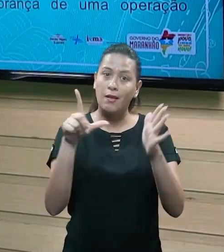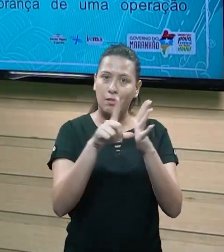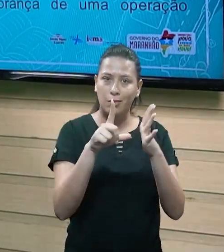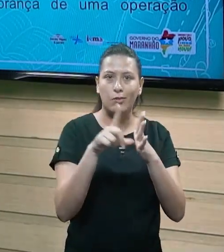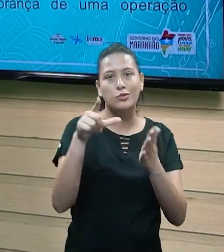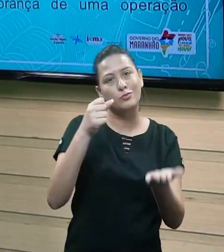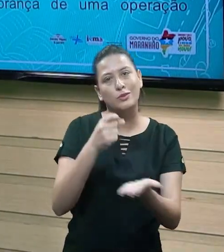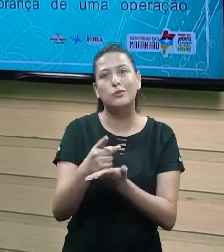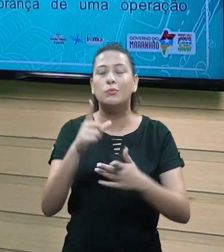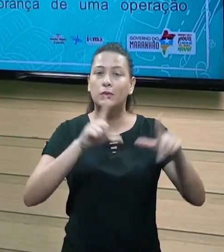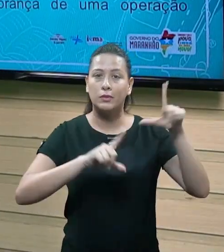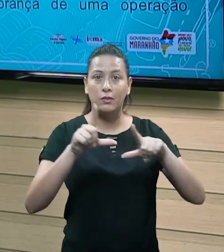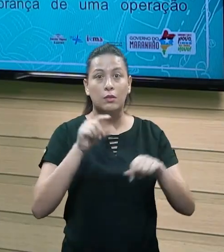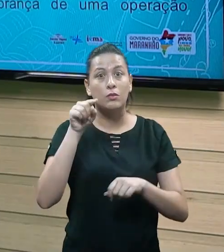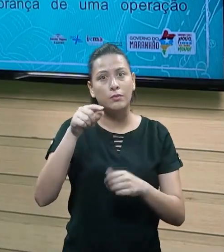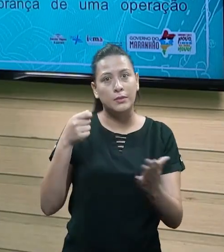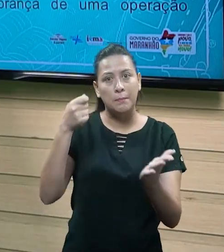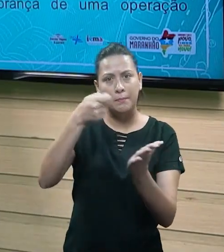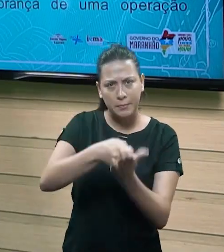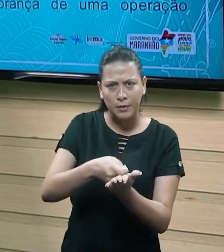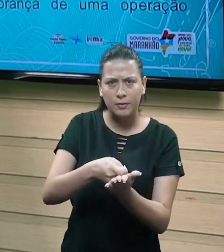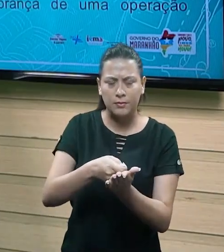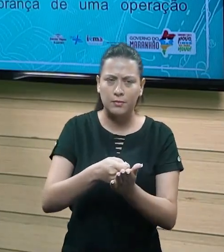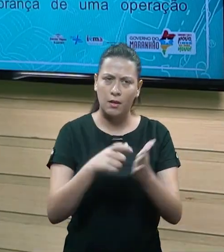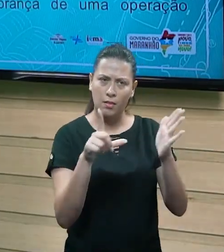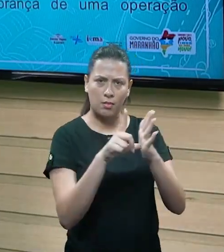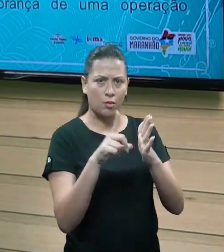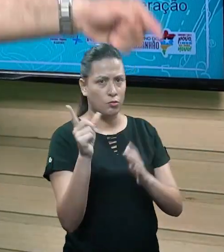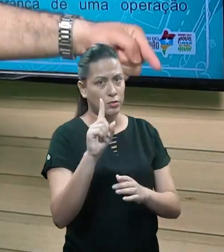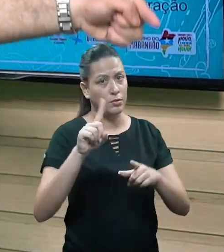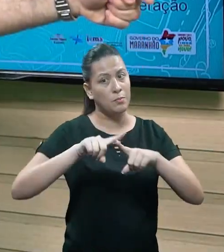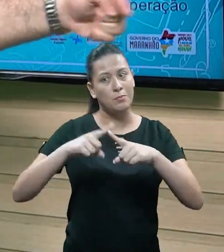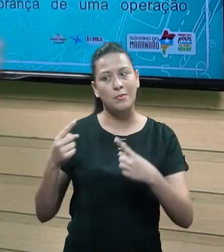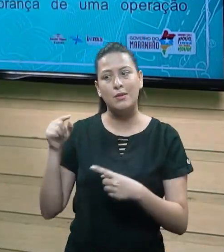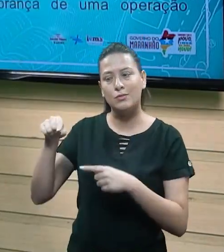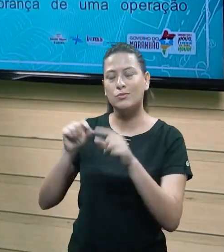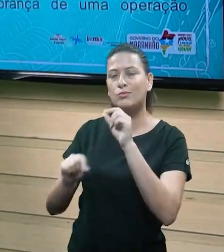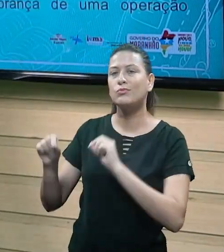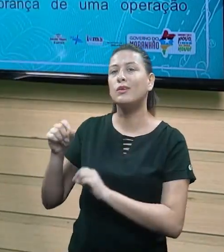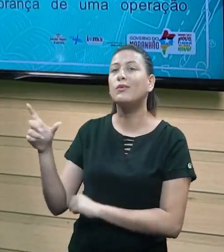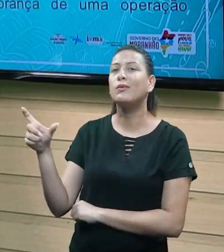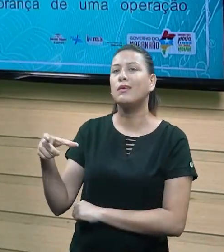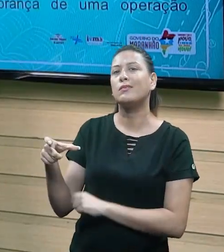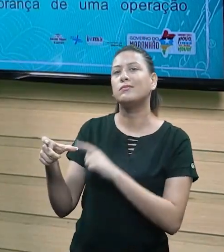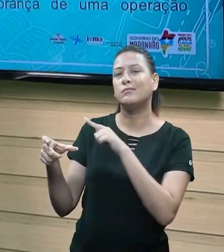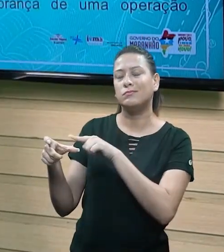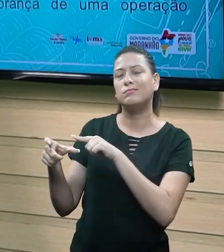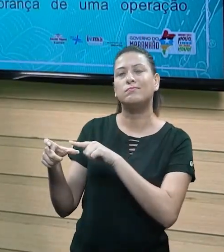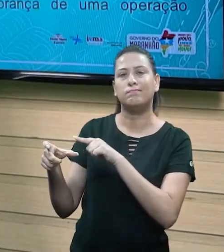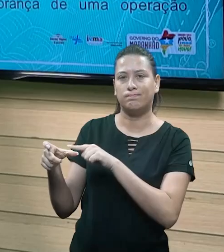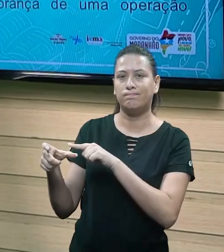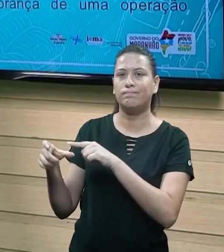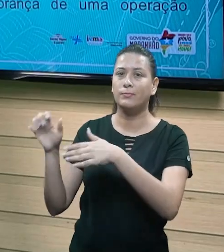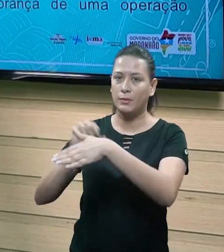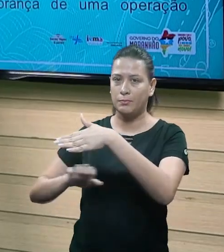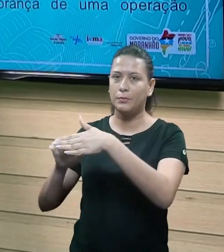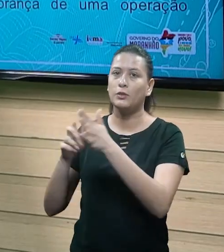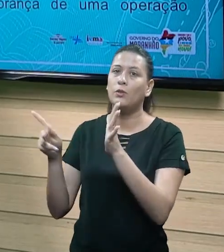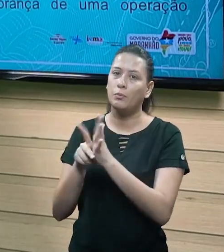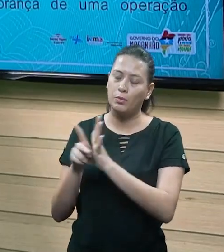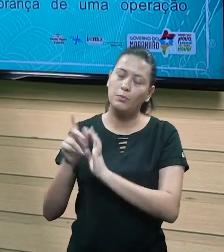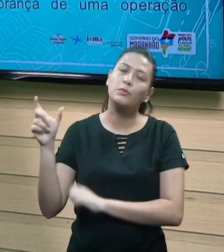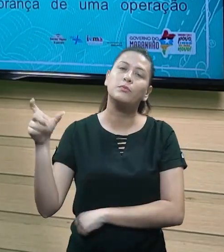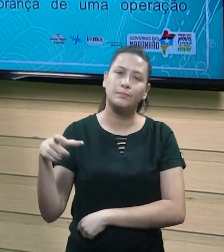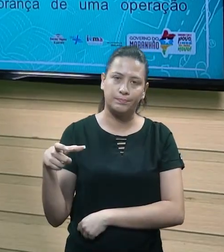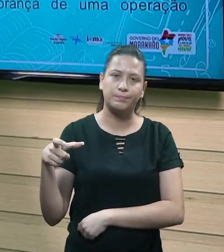que você adquiriu a televisão. E você fica pagando, não a instituição que você comprou, mas sim a sua credora, ou seja, a operadora do seu